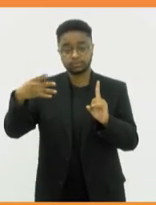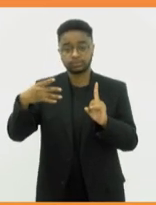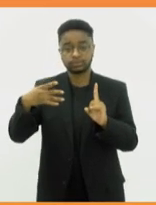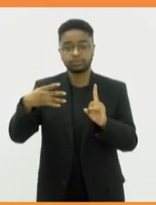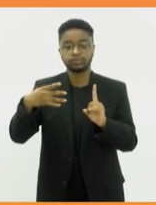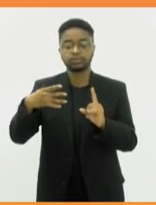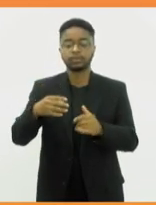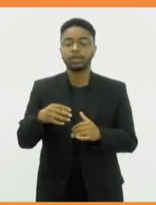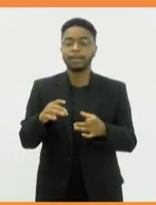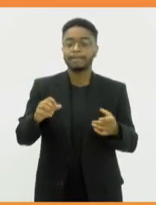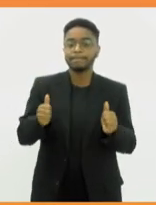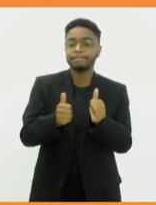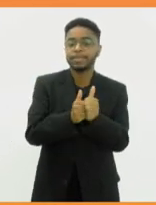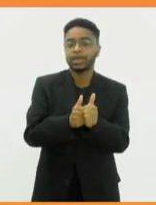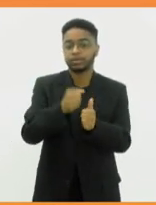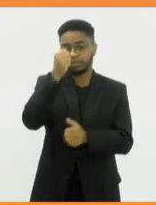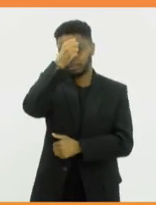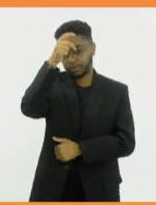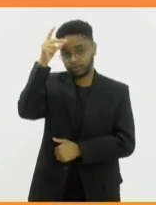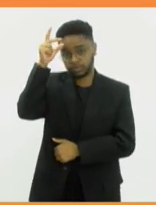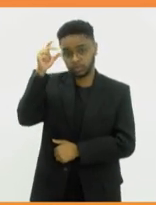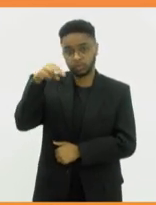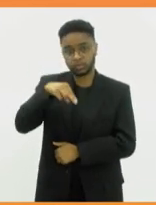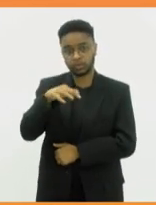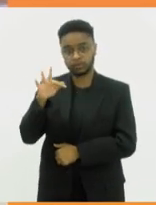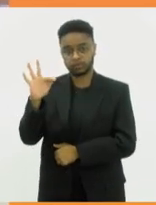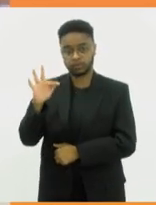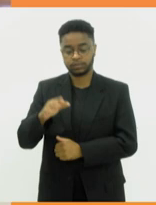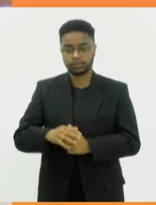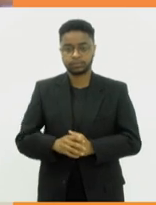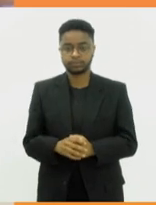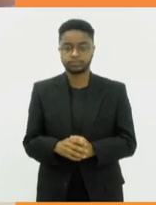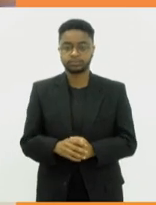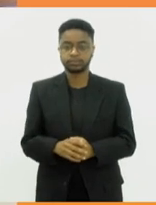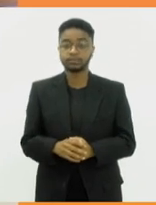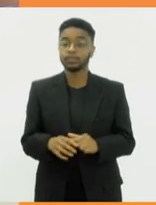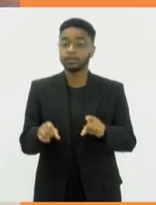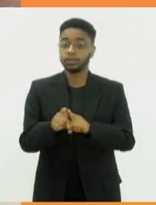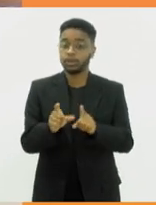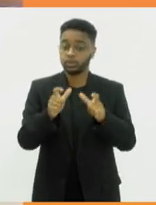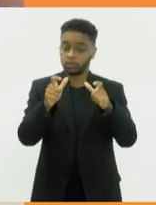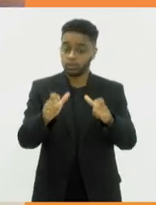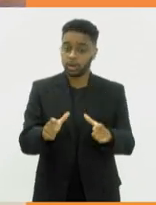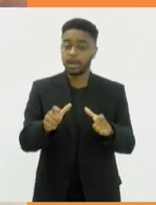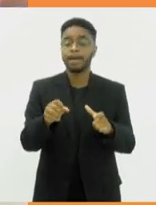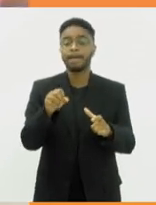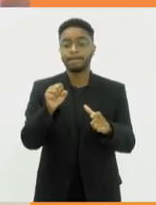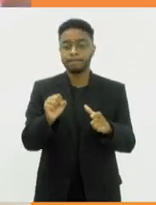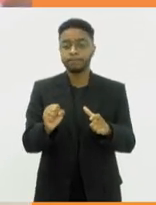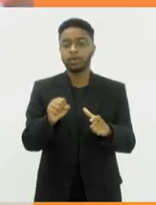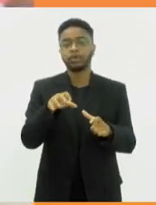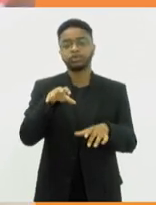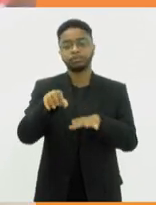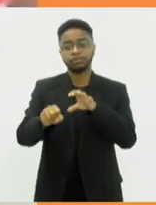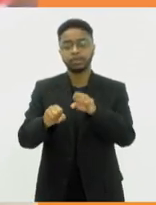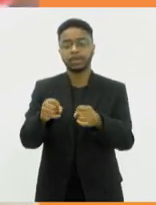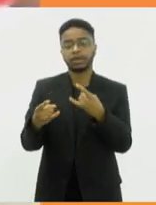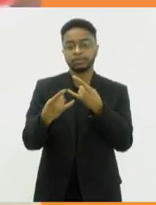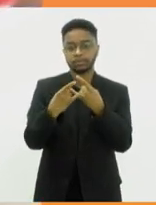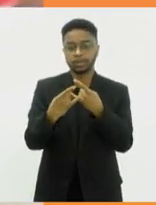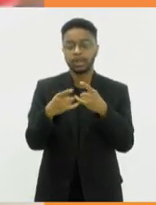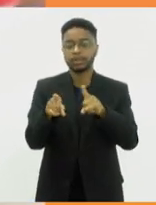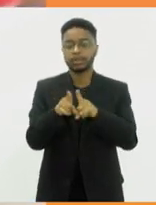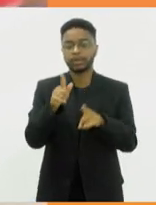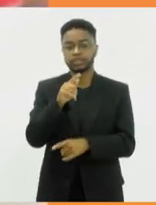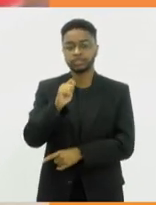+, que fica ao lado da Prefeitura Municipal de Nova Friburgo. No local também podem ser retirados preservativos e gel lubrificantes.